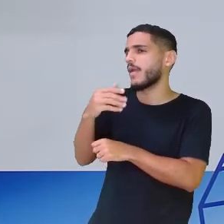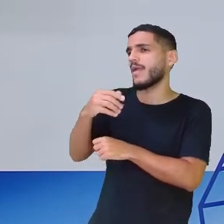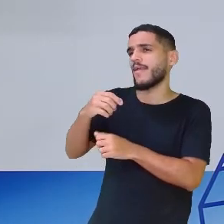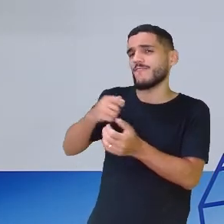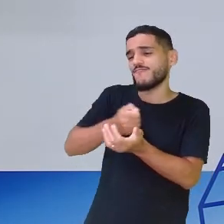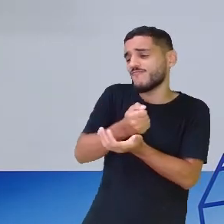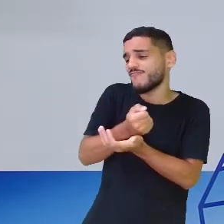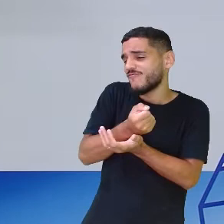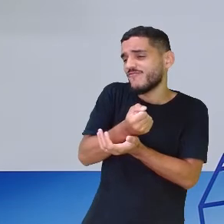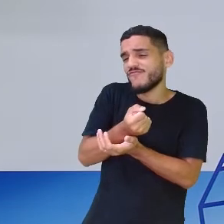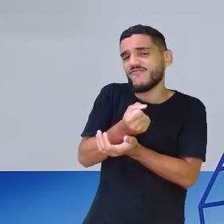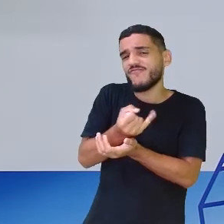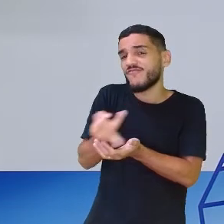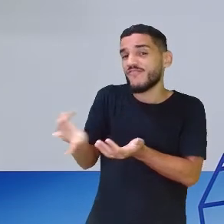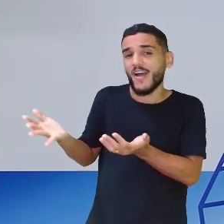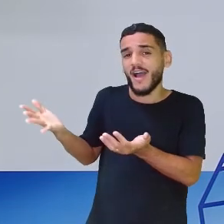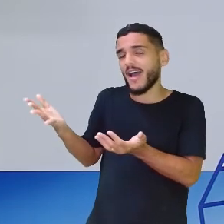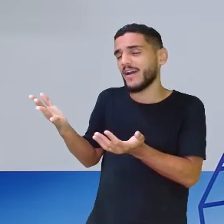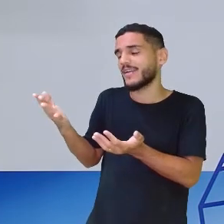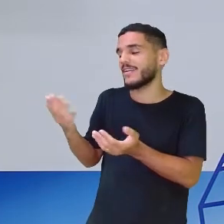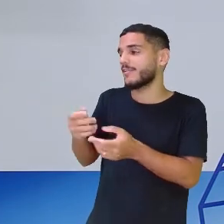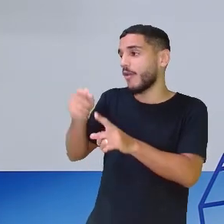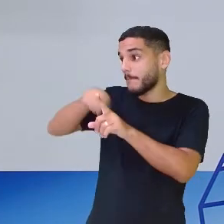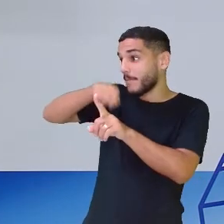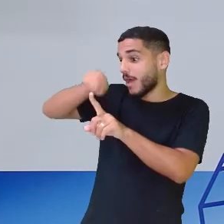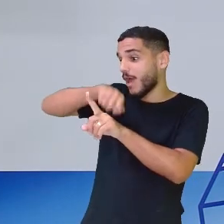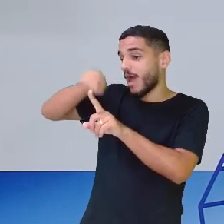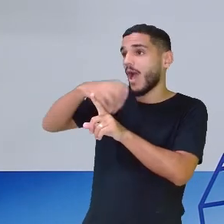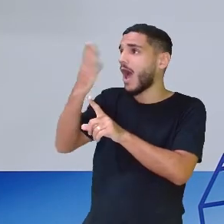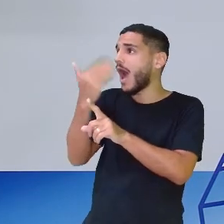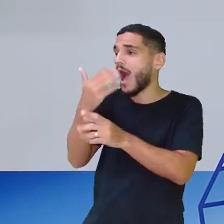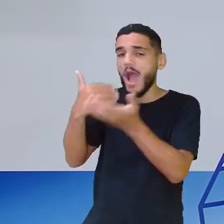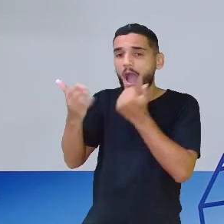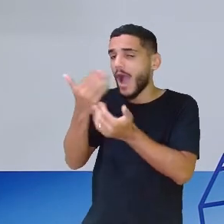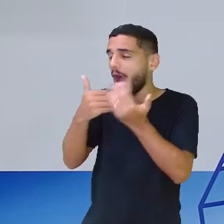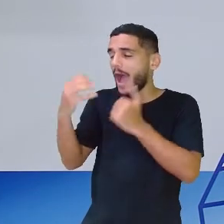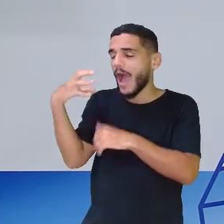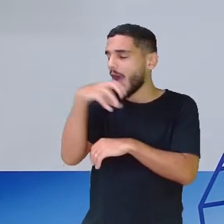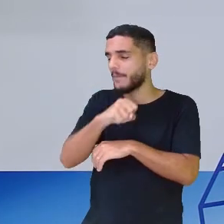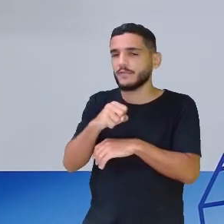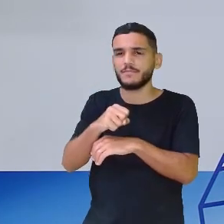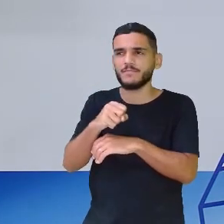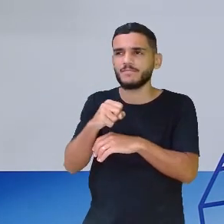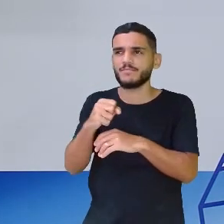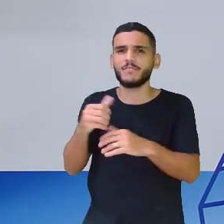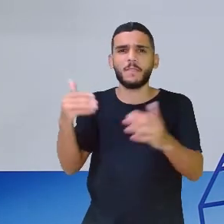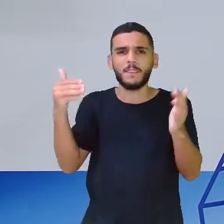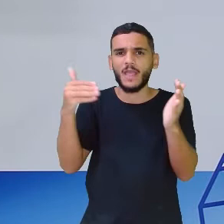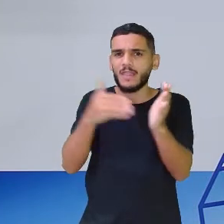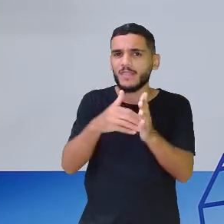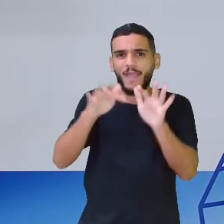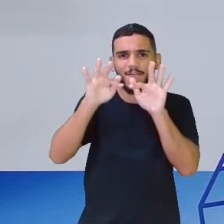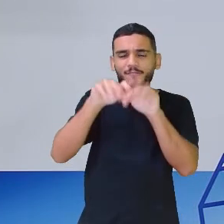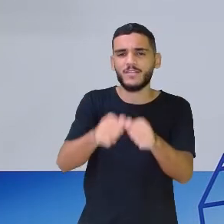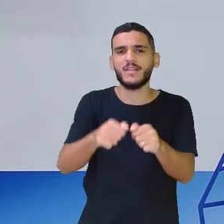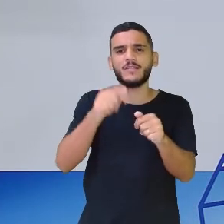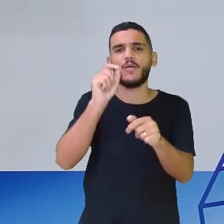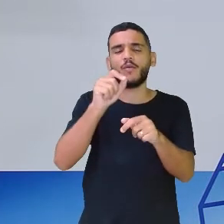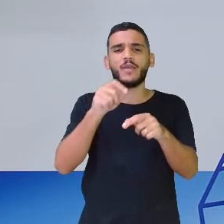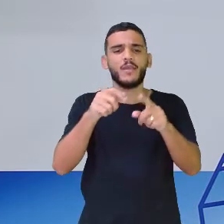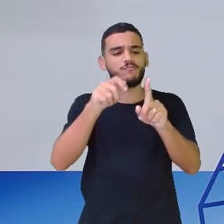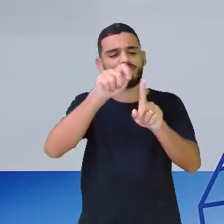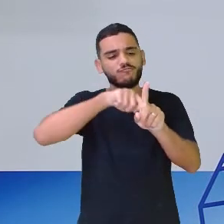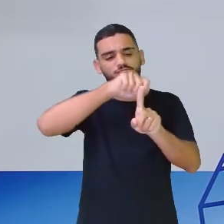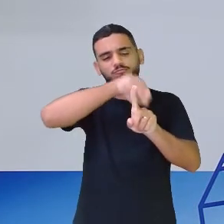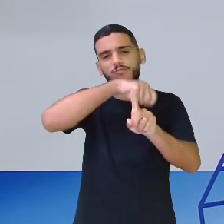e até três bananas de uma única vez. Até acabar com o cacho. Mas coitado,